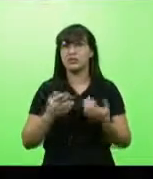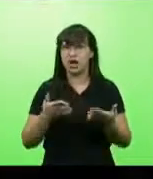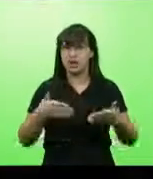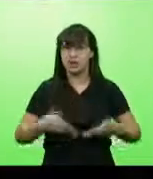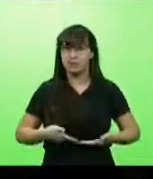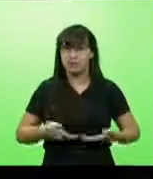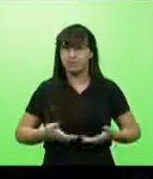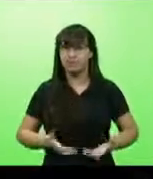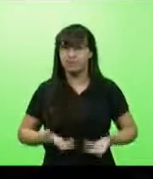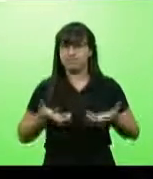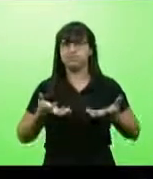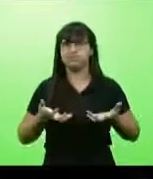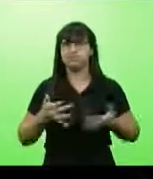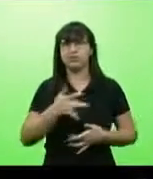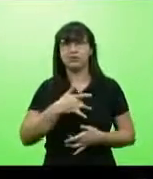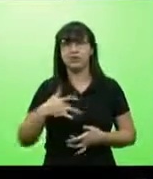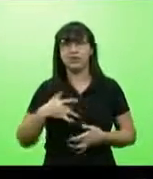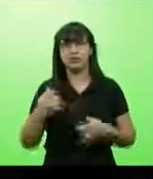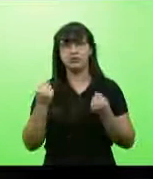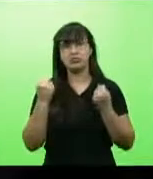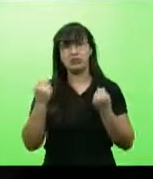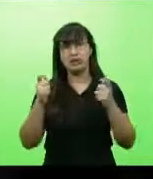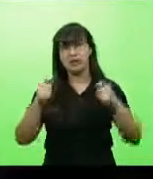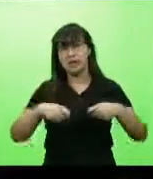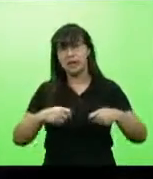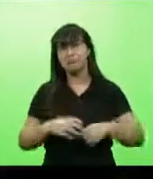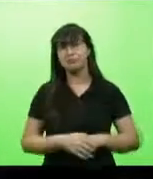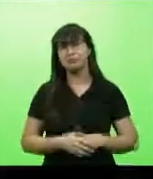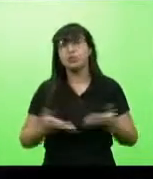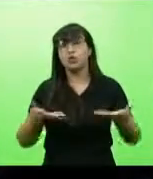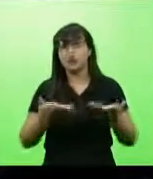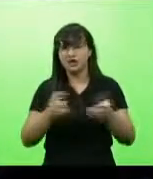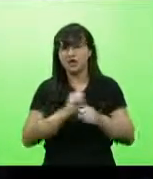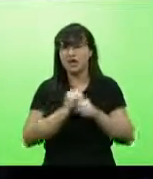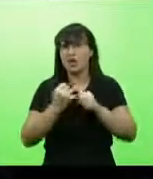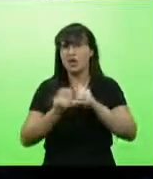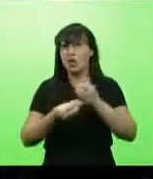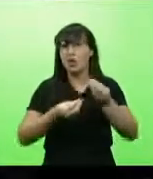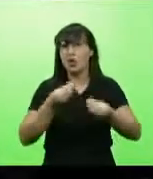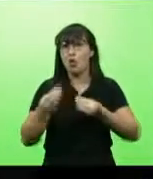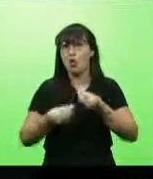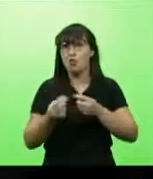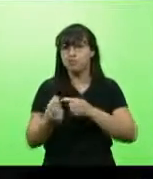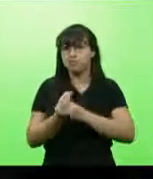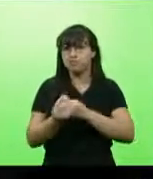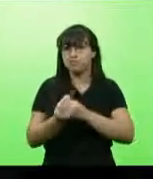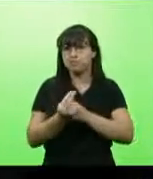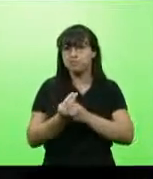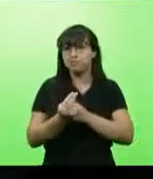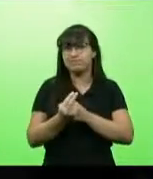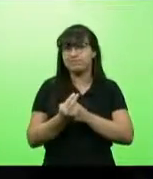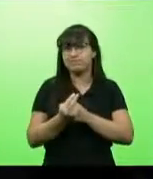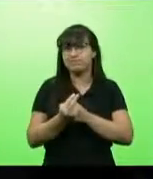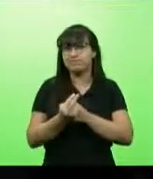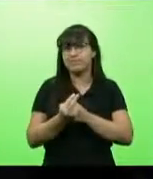está mais lesiva. O que está acontecendo? Hoje, o vírus está se protegendo. Então, até acessar o vírus, demora mais, deputado